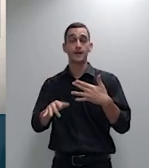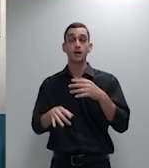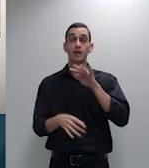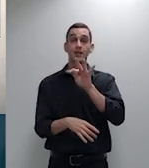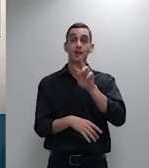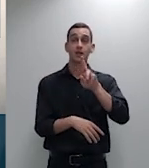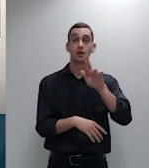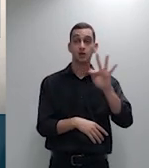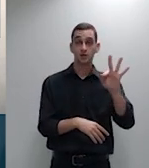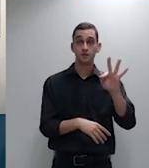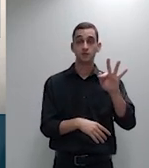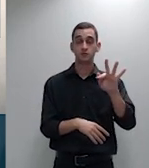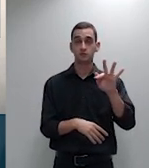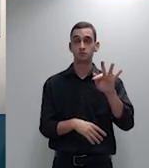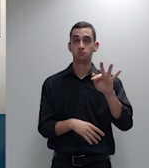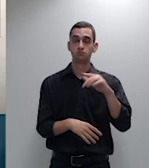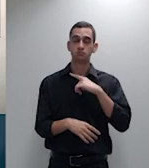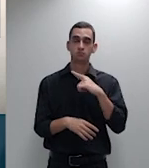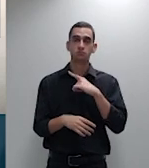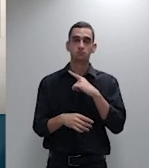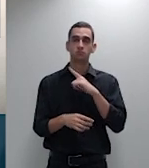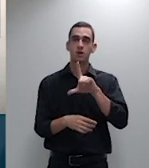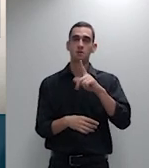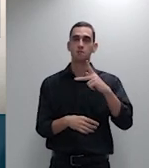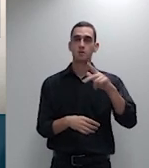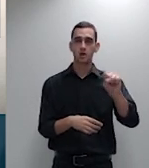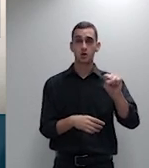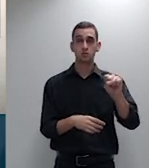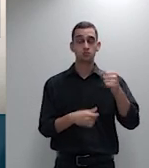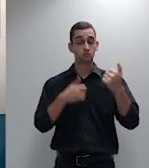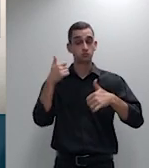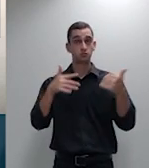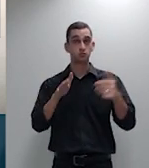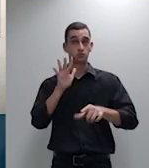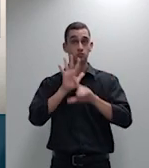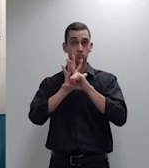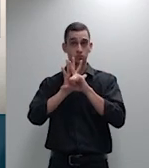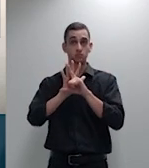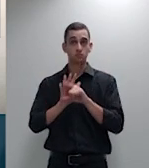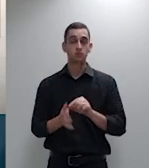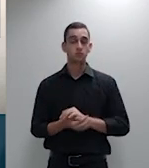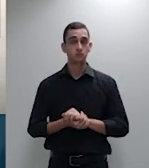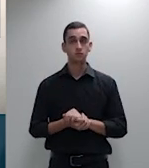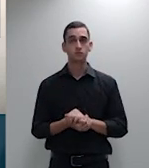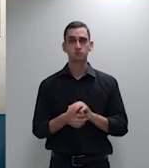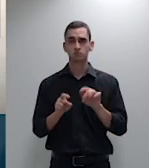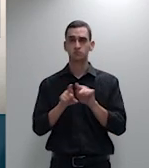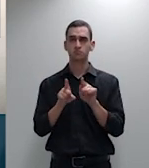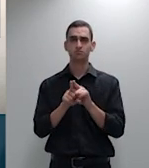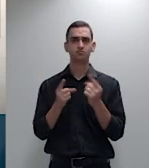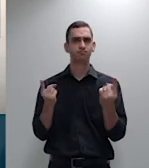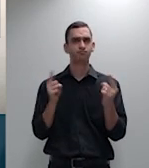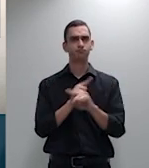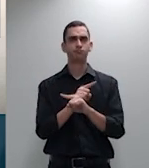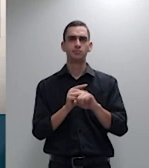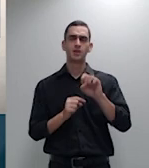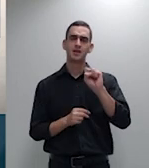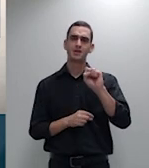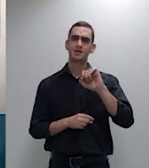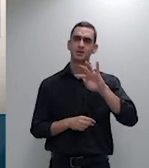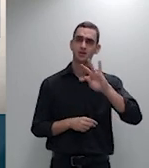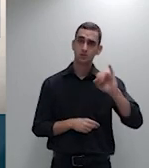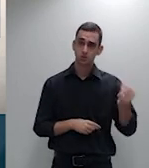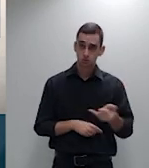da LPS demonstra contrariedade com o próprio STJ quanto a abusividade